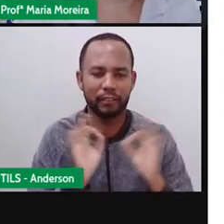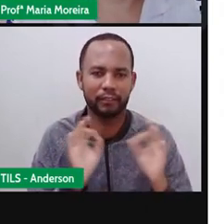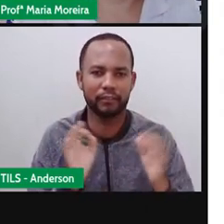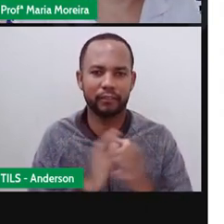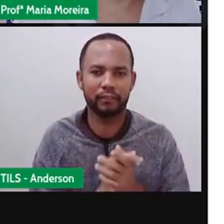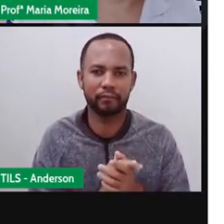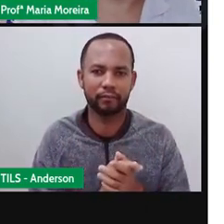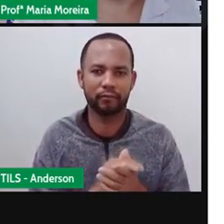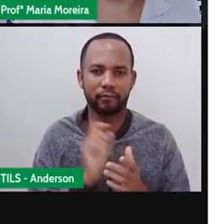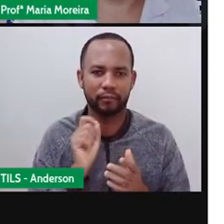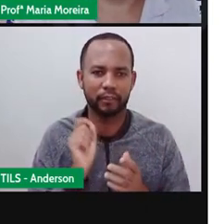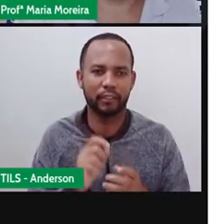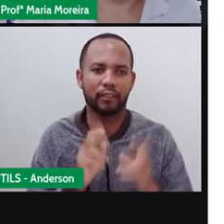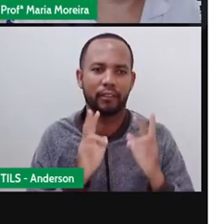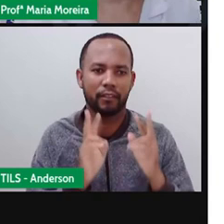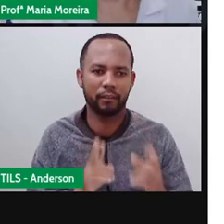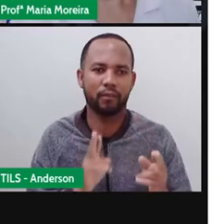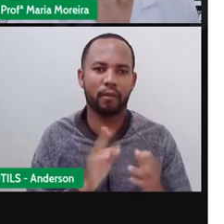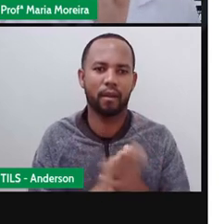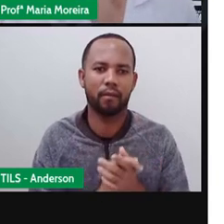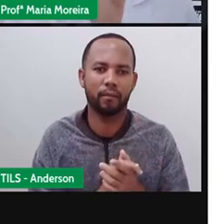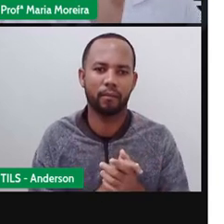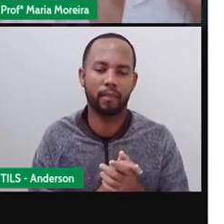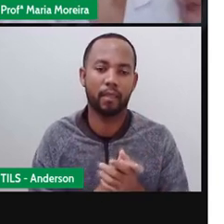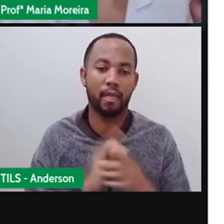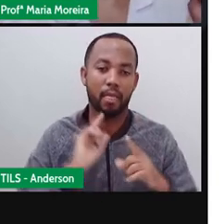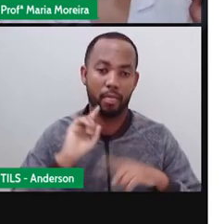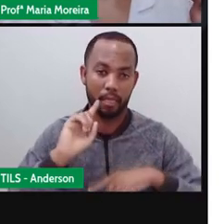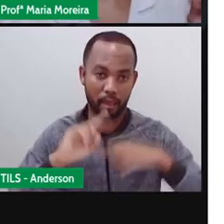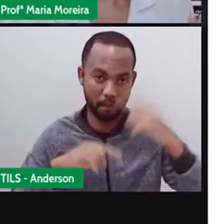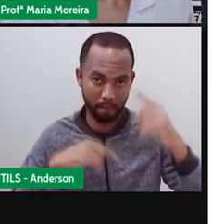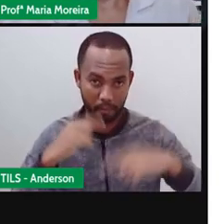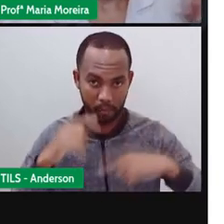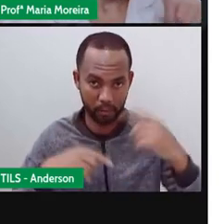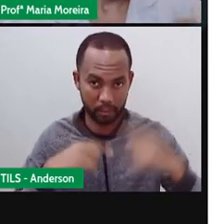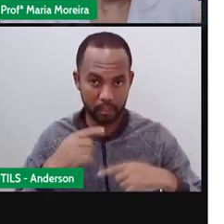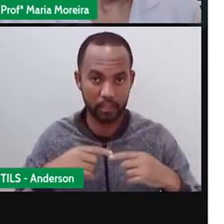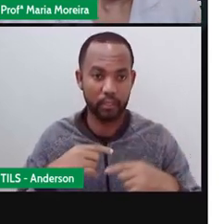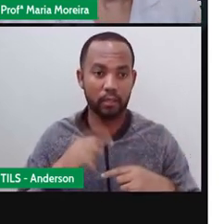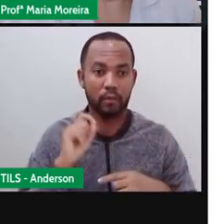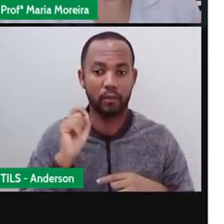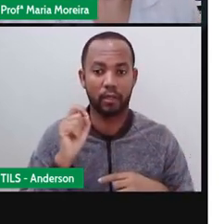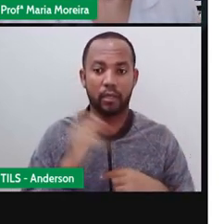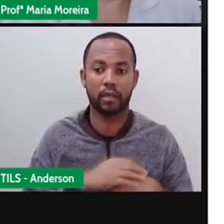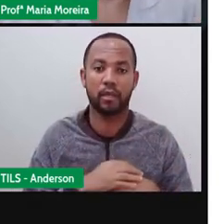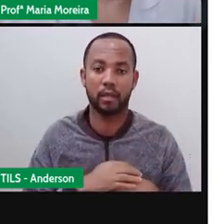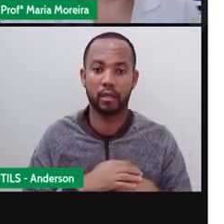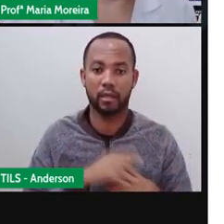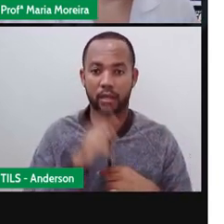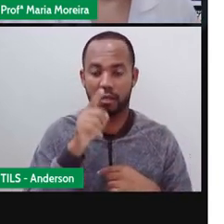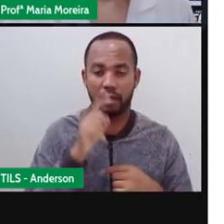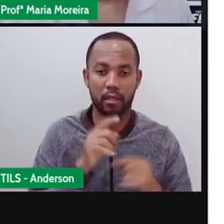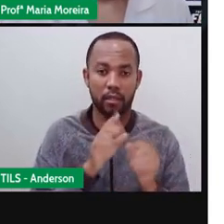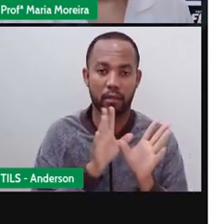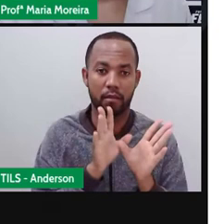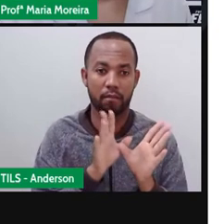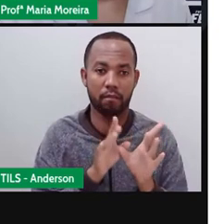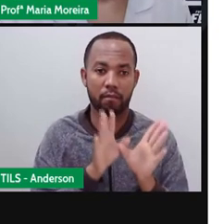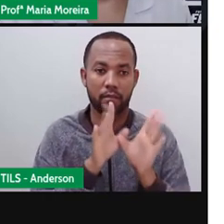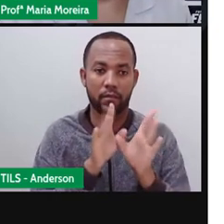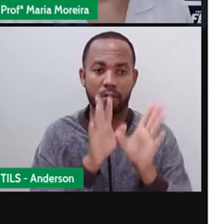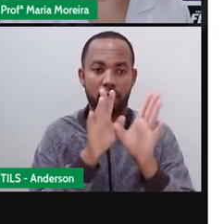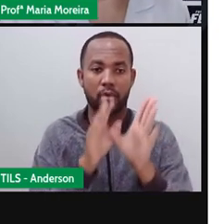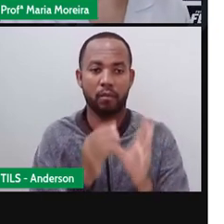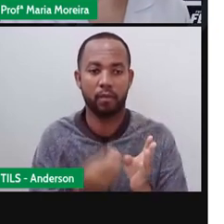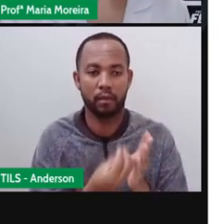o que foi que a cegonha fez, né? No dia seguinte, um pombo-correio entregou um bilhete à raposa